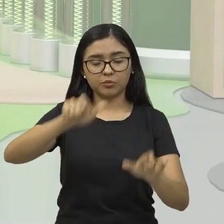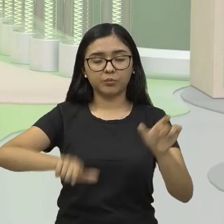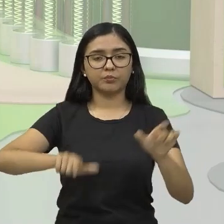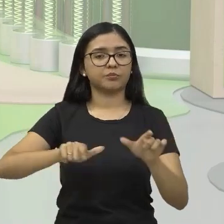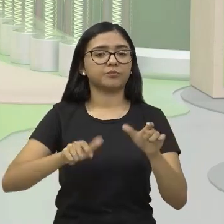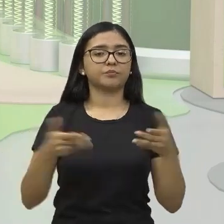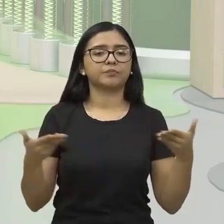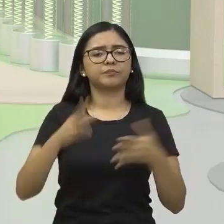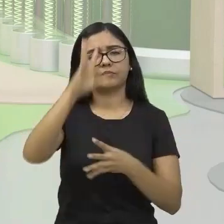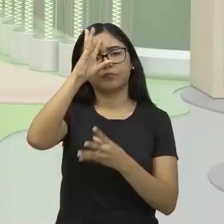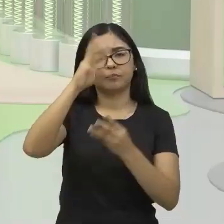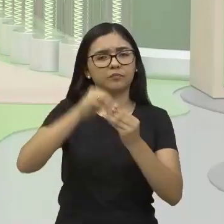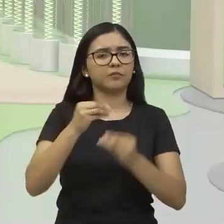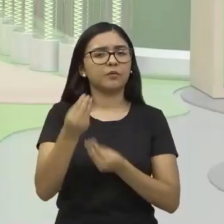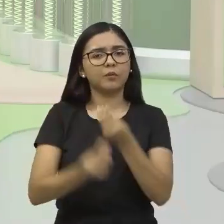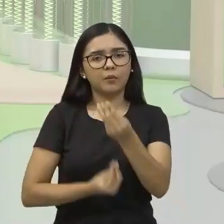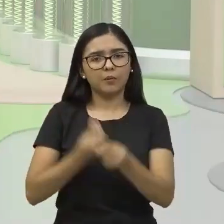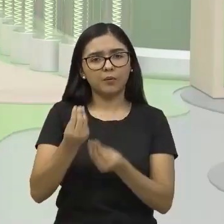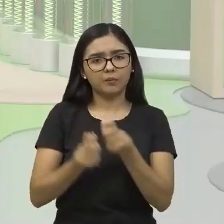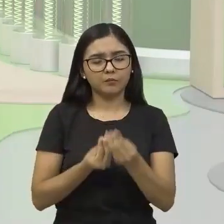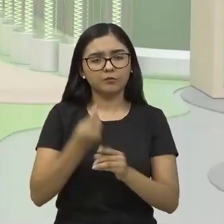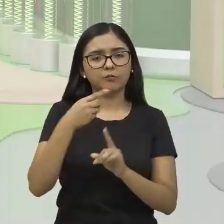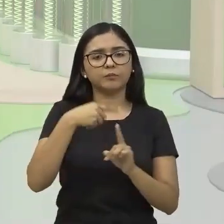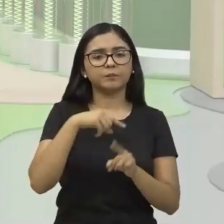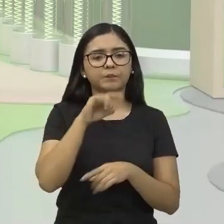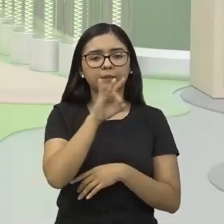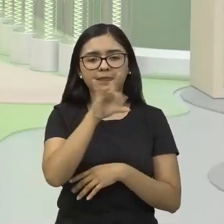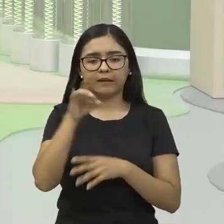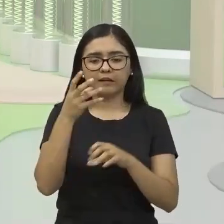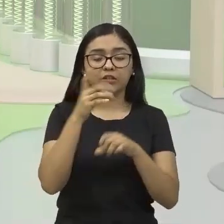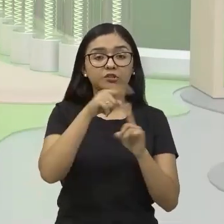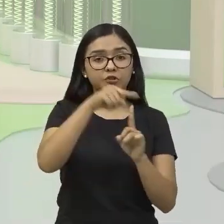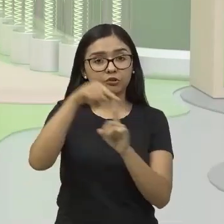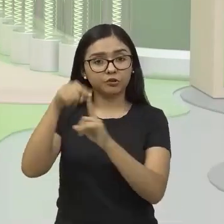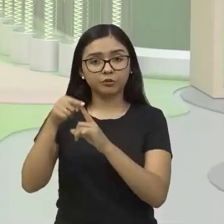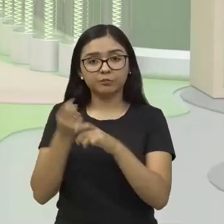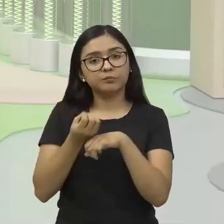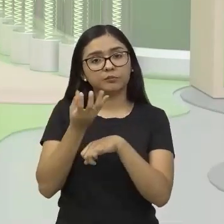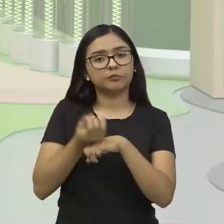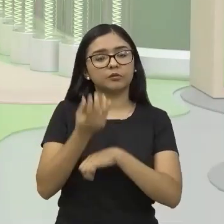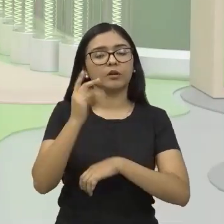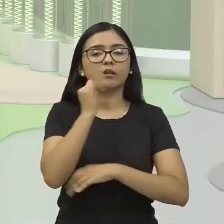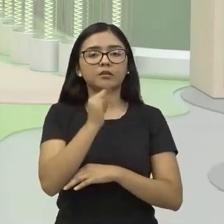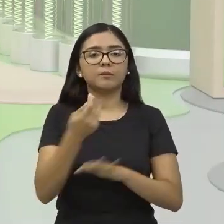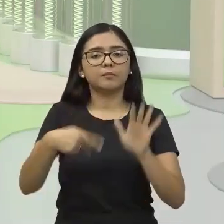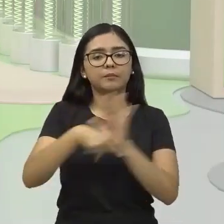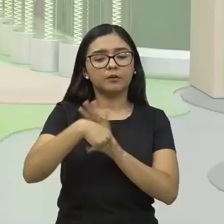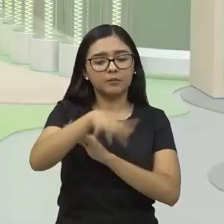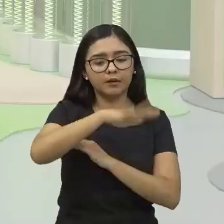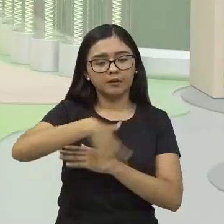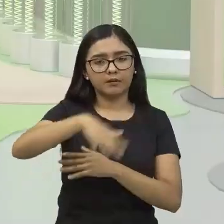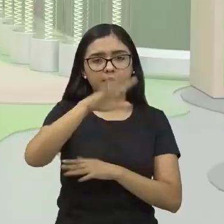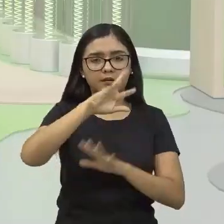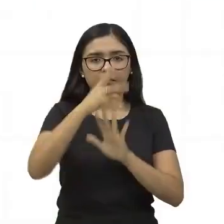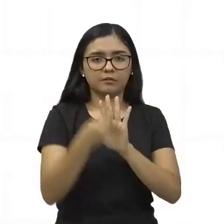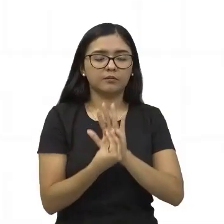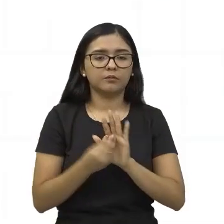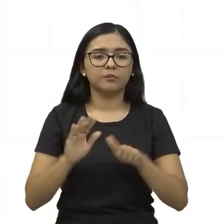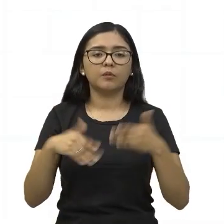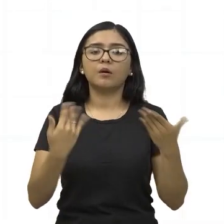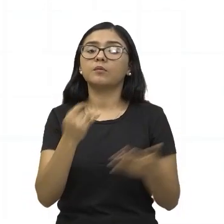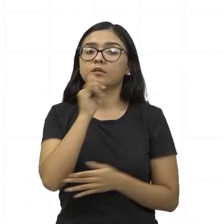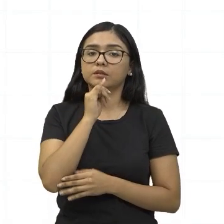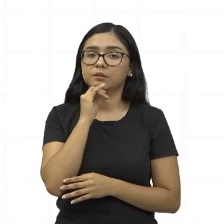entender então como é que funciona esses tipos de energia aqui no nosso contexto amazônico. Quais exemplos a gente tem?